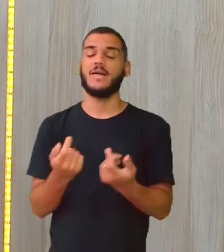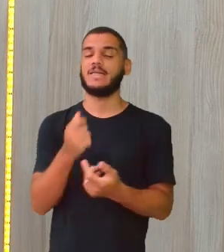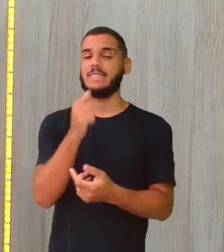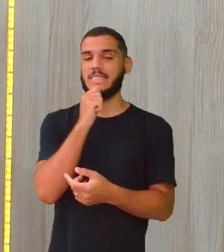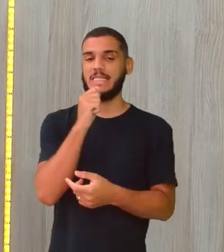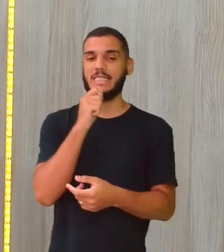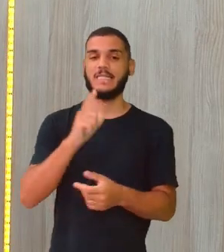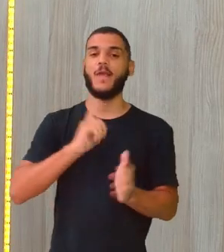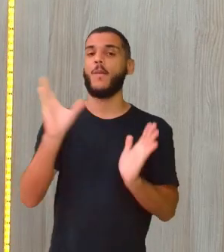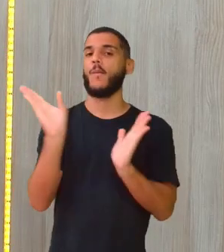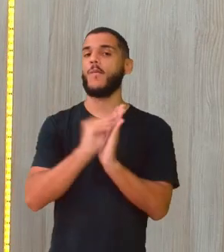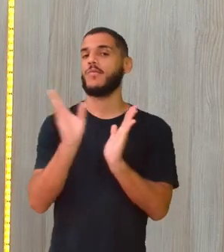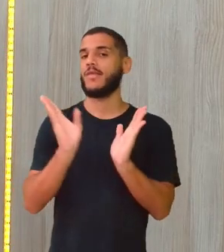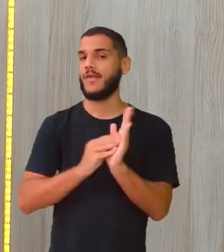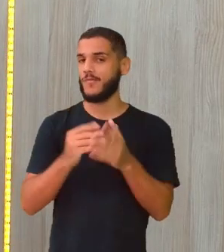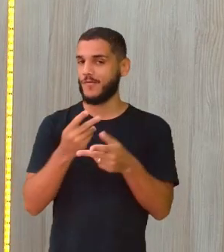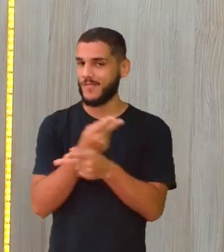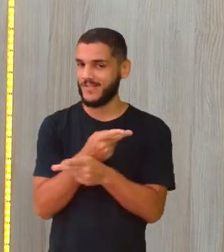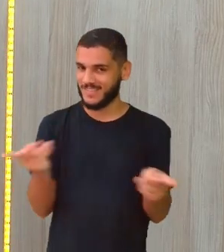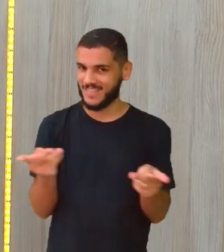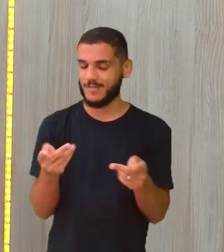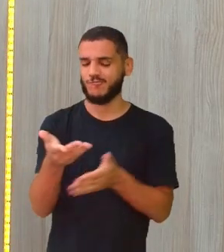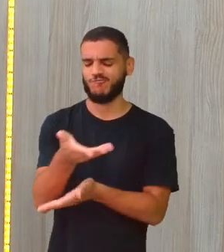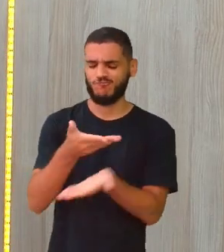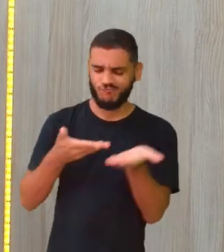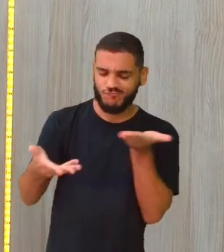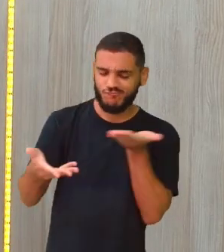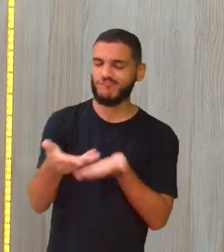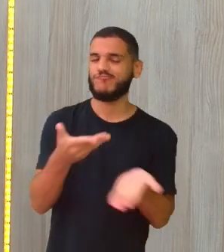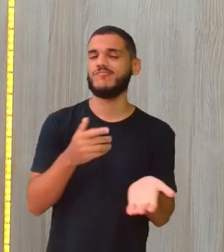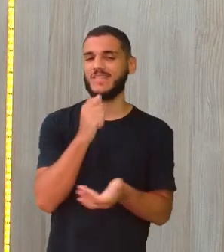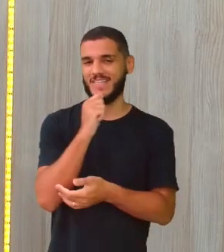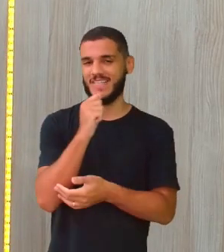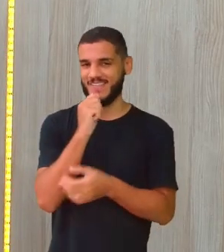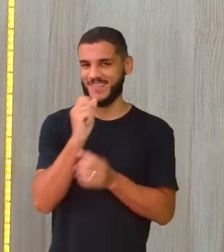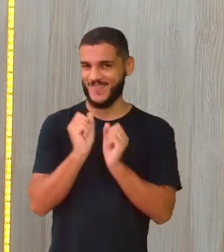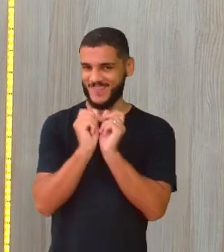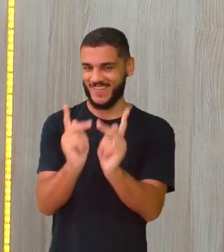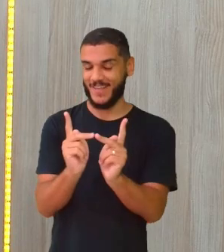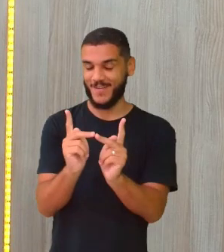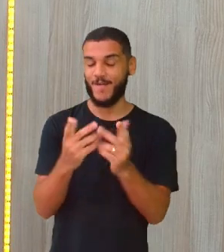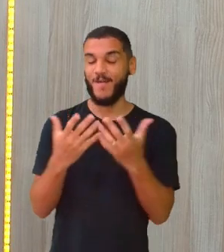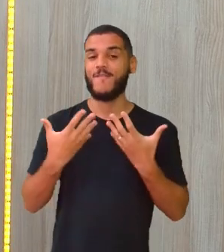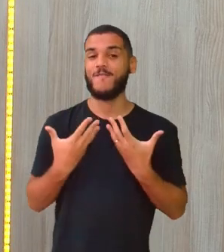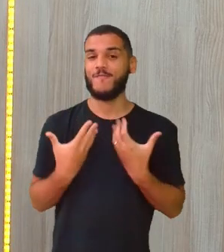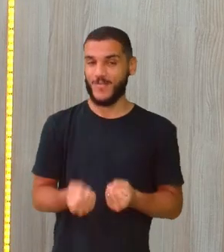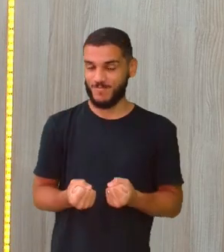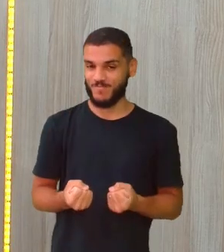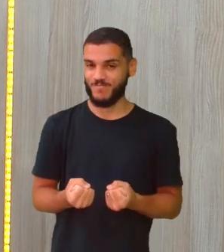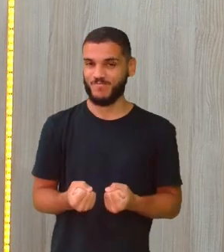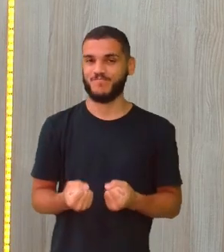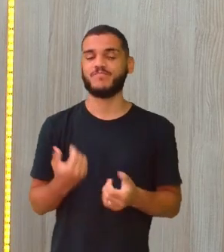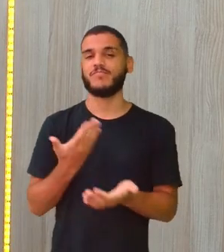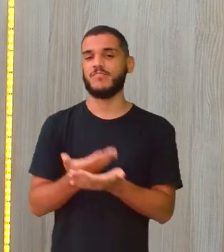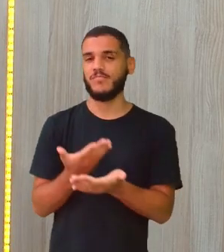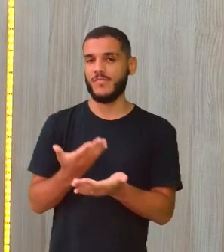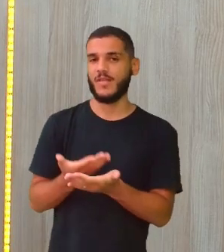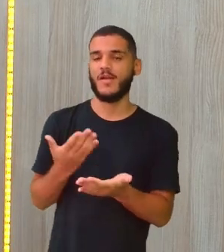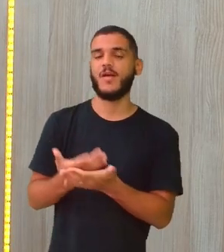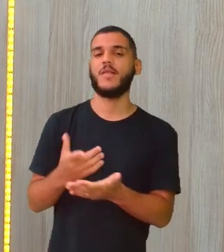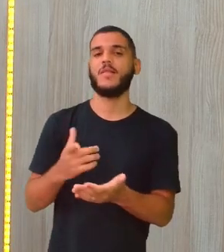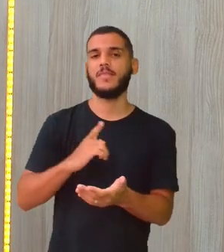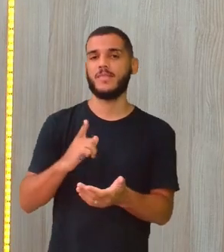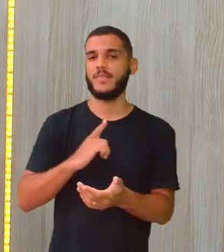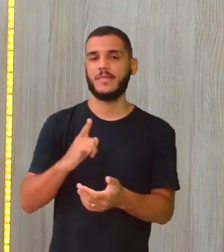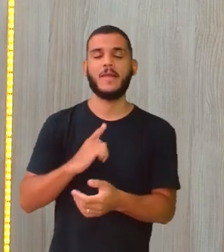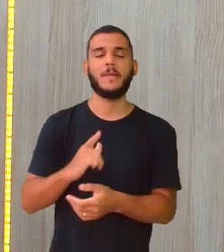conteúdo para a gente dialogar um pouquinho aqui com vocês. Então, vamos simbora aqui com a gente. Que a aula hoje, olha, vai estar